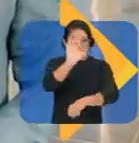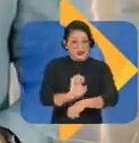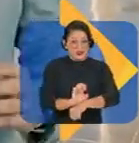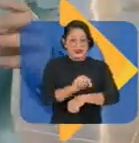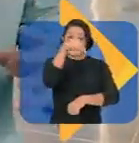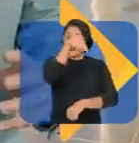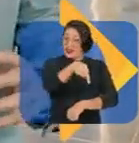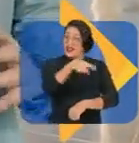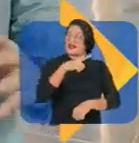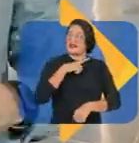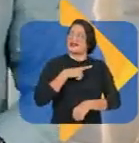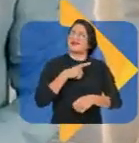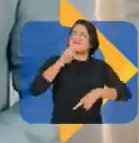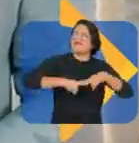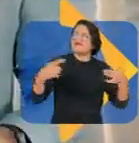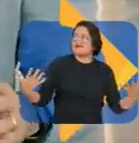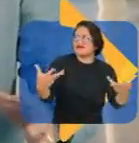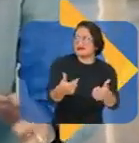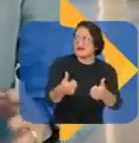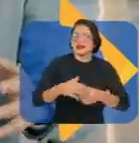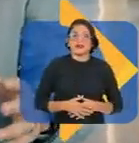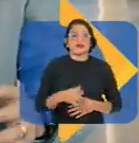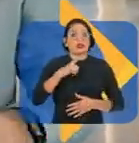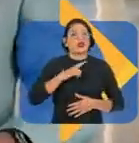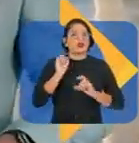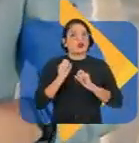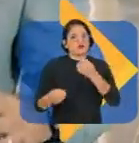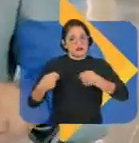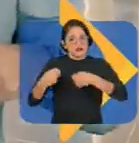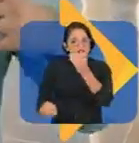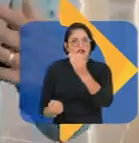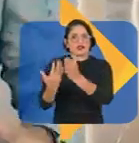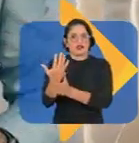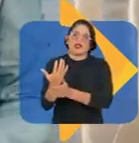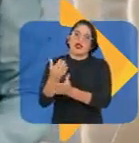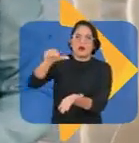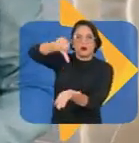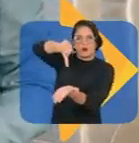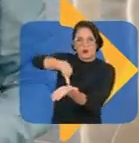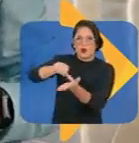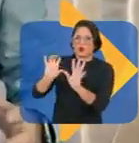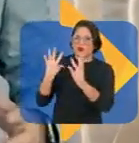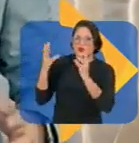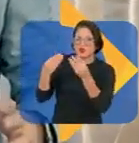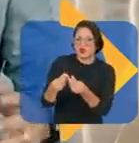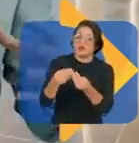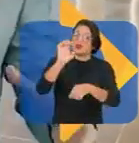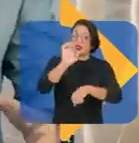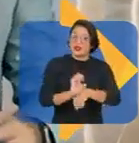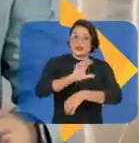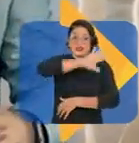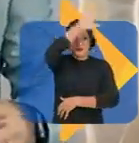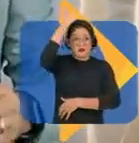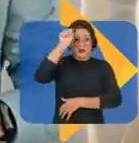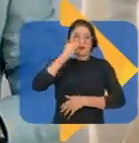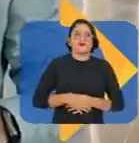nosso estado. Porque é lá que está a nossa riqueza. Então, nós temos como formar um grande polo petroquímico na cidade de Manaus, no estado